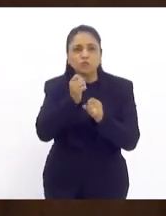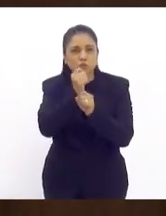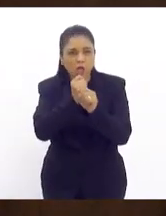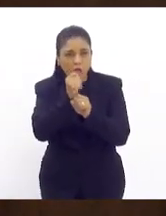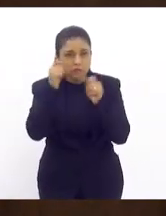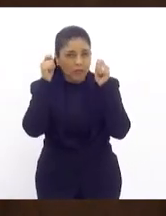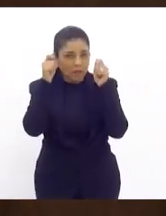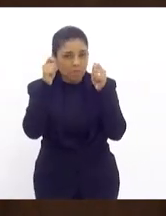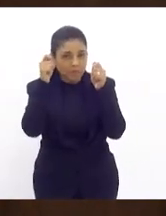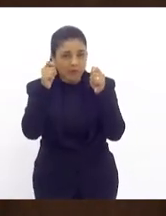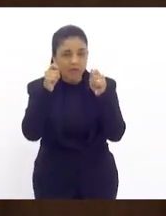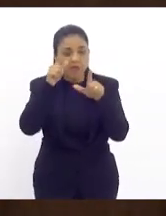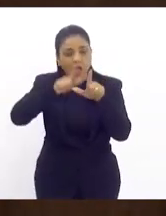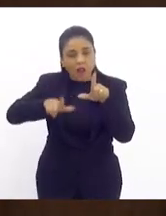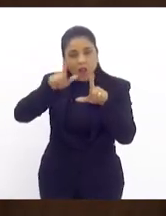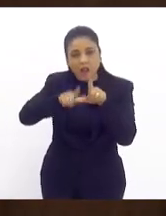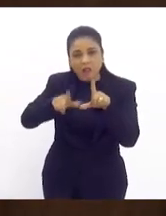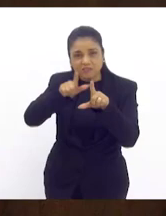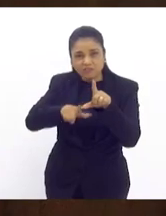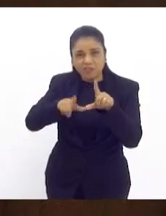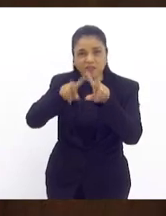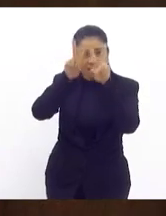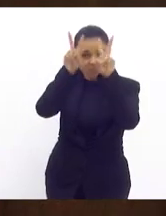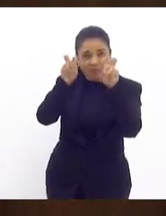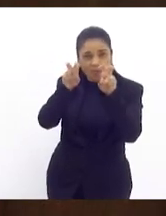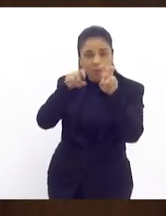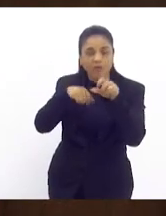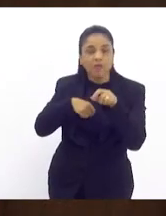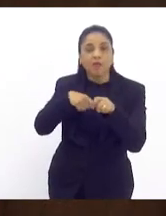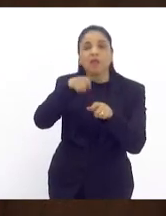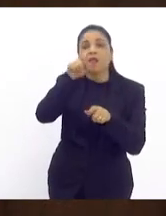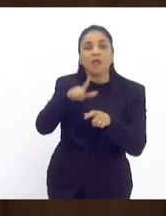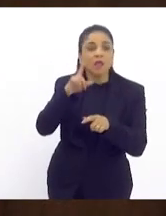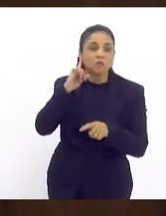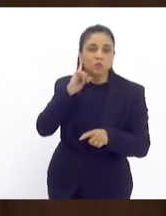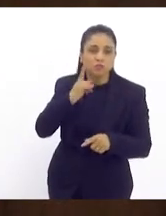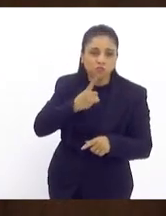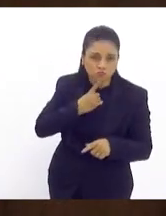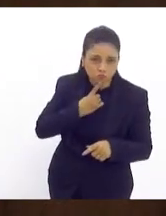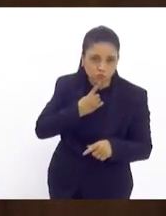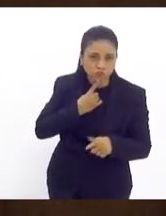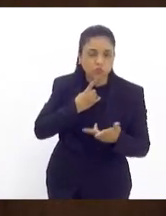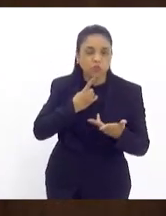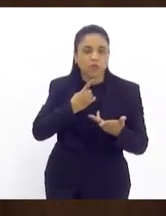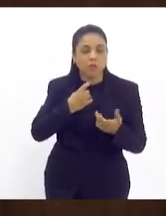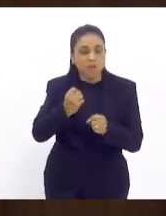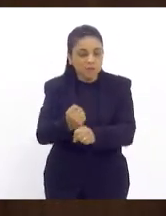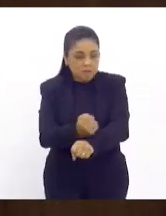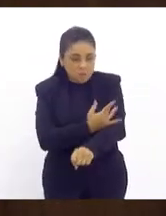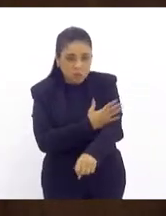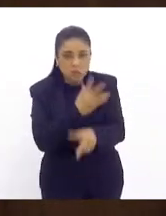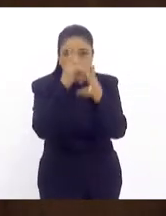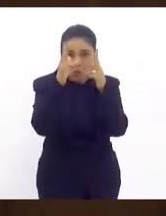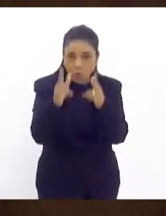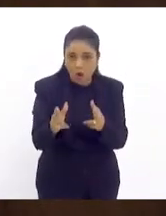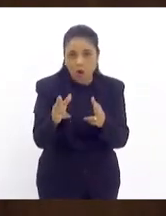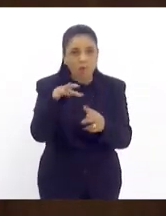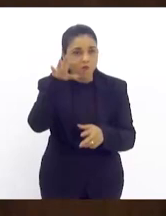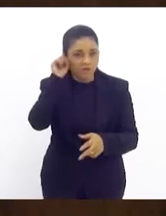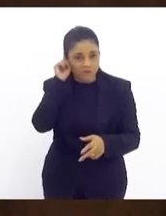legenda nacional ou seja com o tema legenda para quem não ouve mas que se emociona que está completando 20 anos já